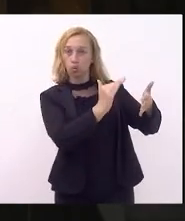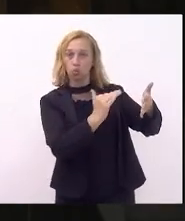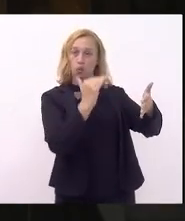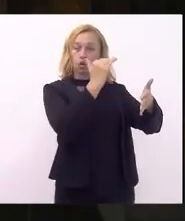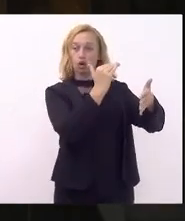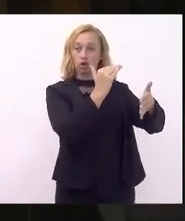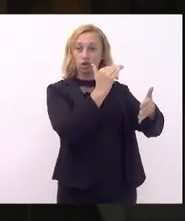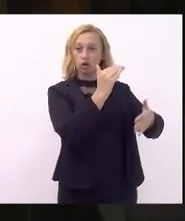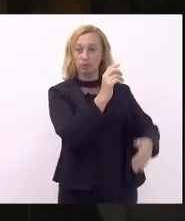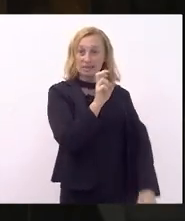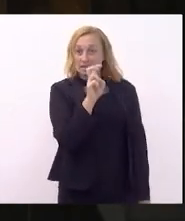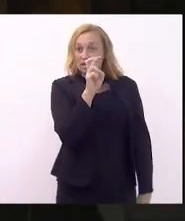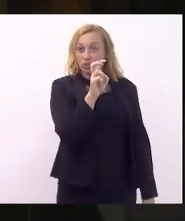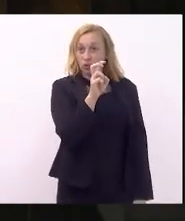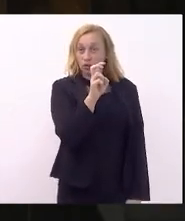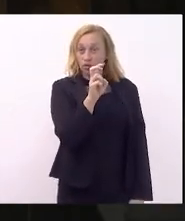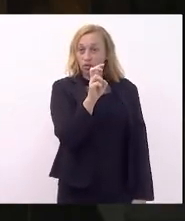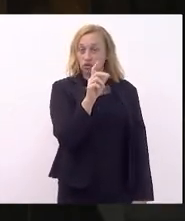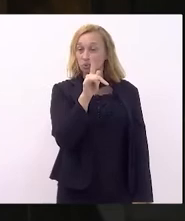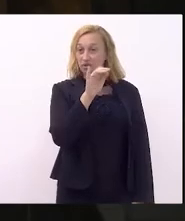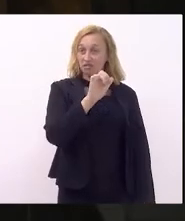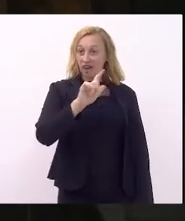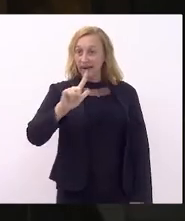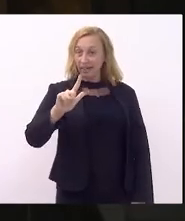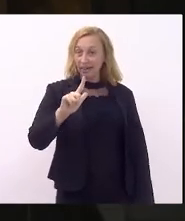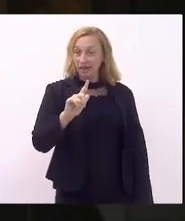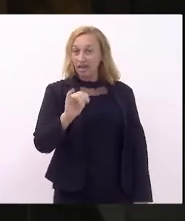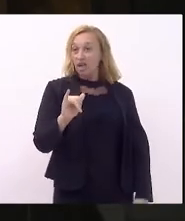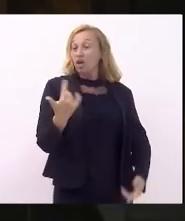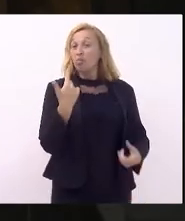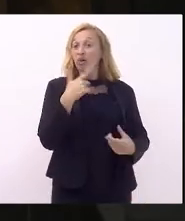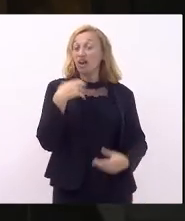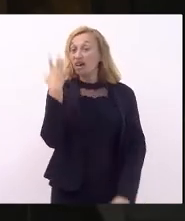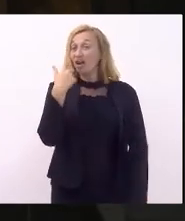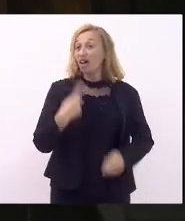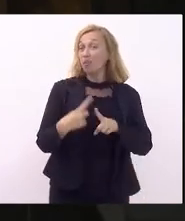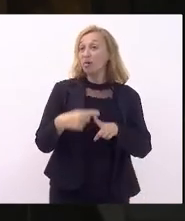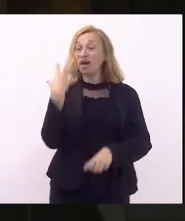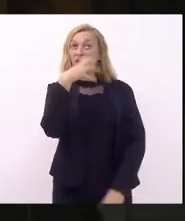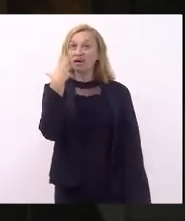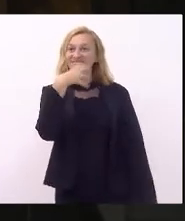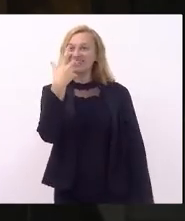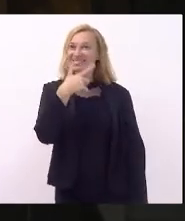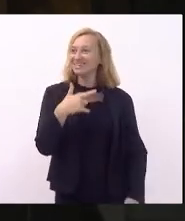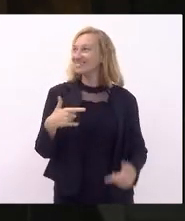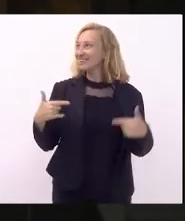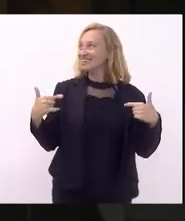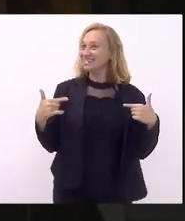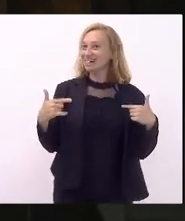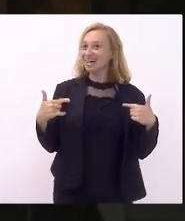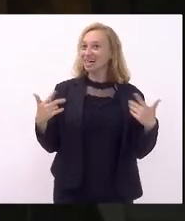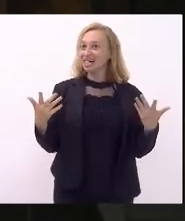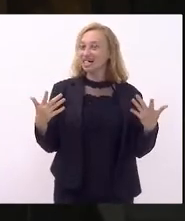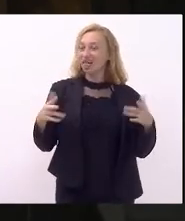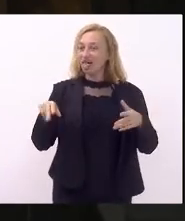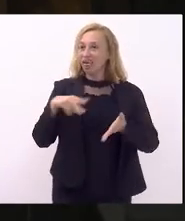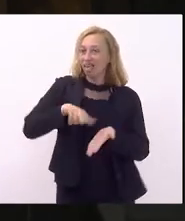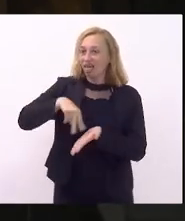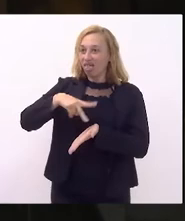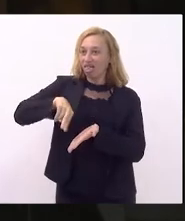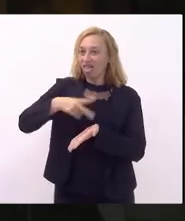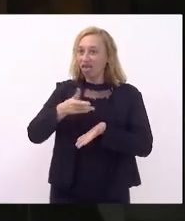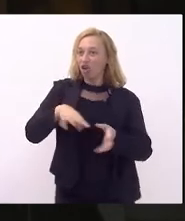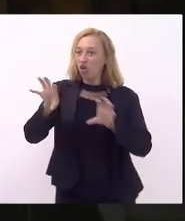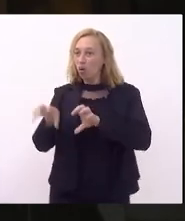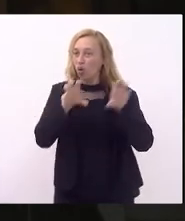5 no Spotify porque cantam uma música onde ela está rebolando de forma